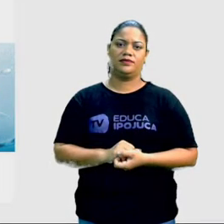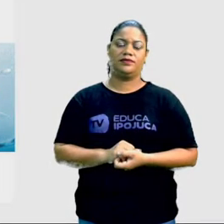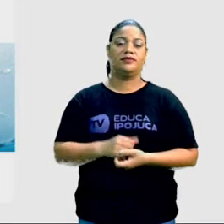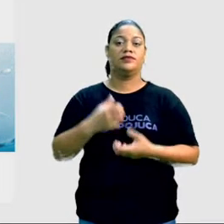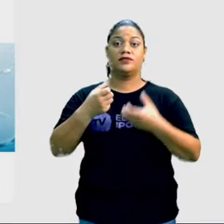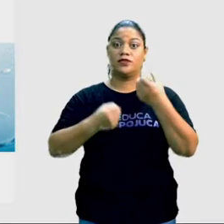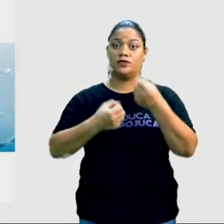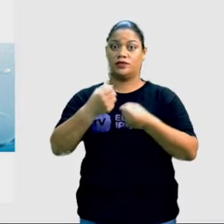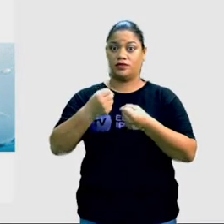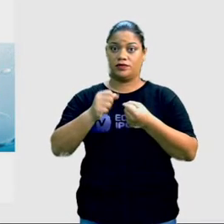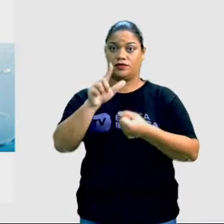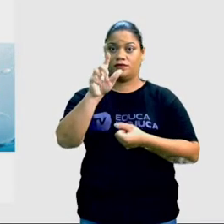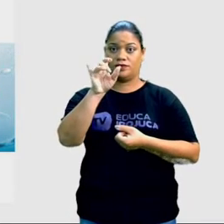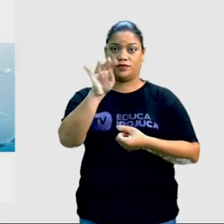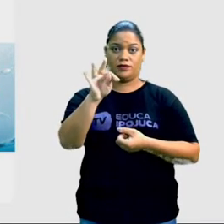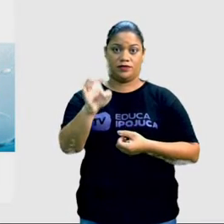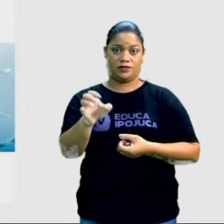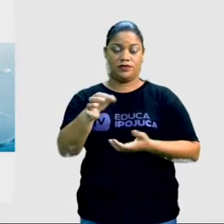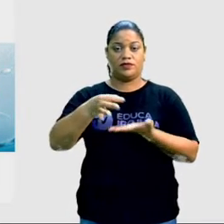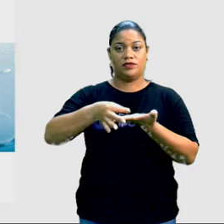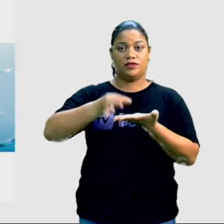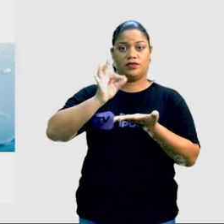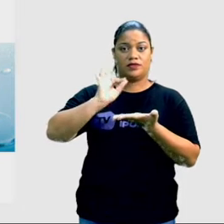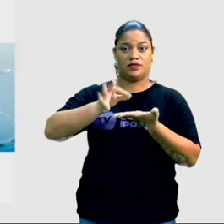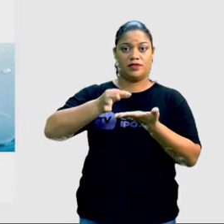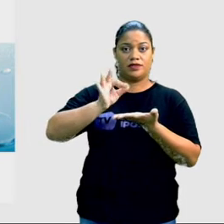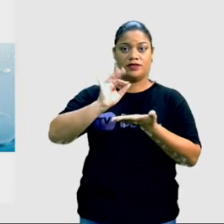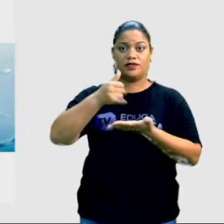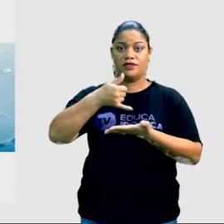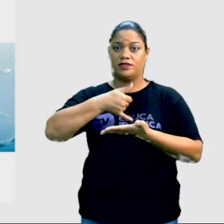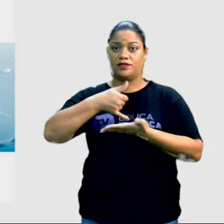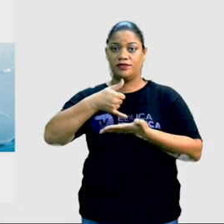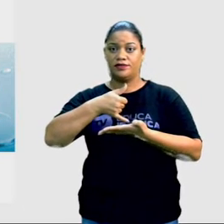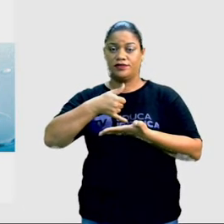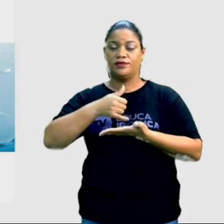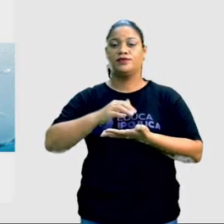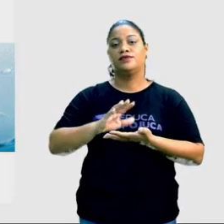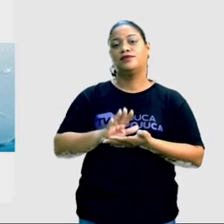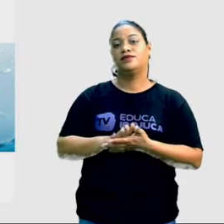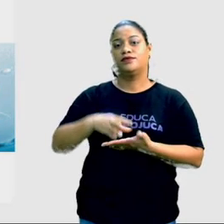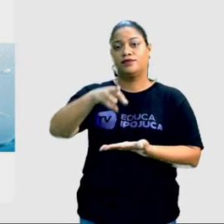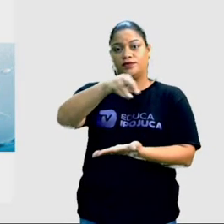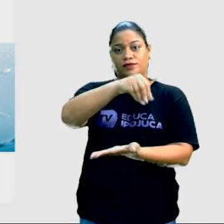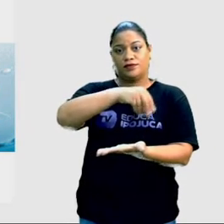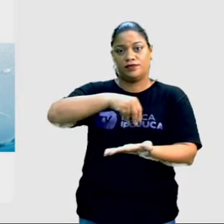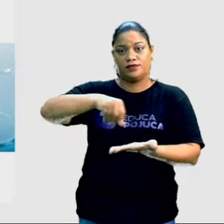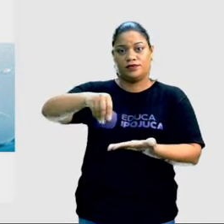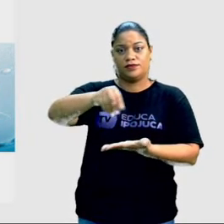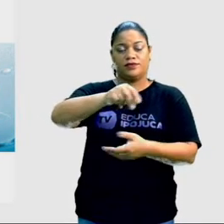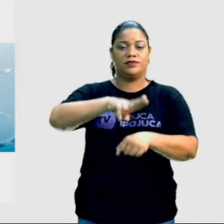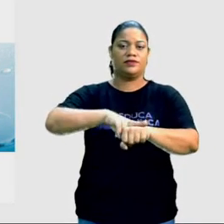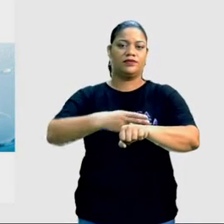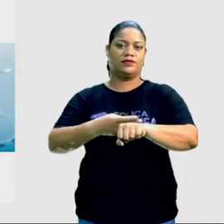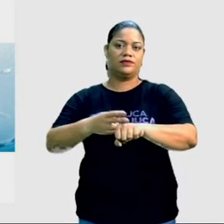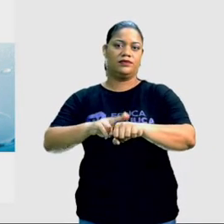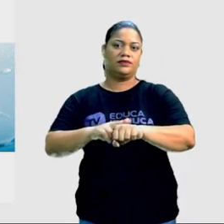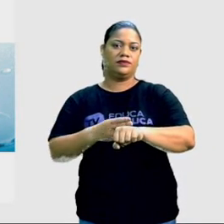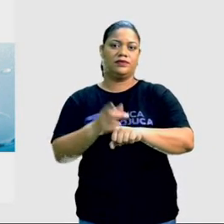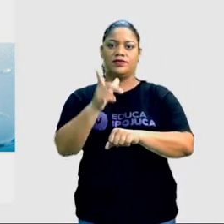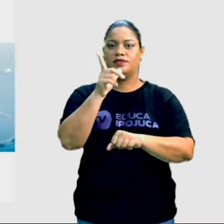em pó, a gente vê o café, suco em polpa, farinha, chocolate,